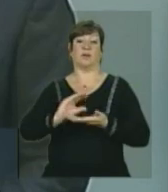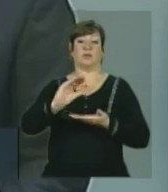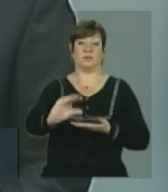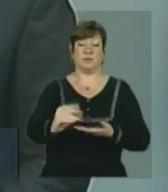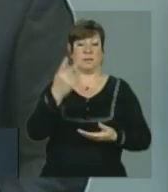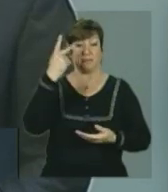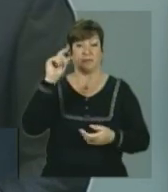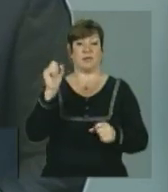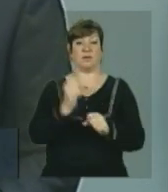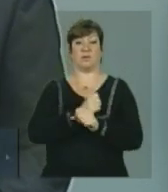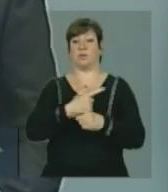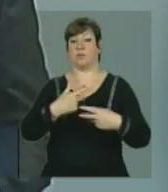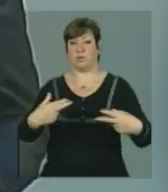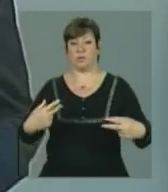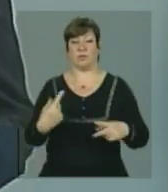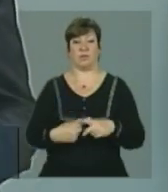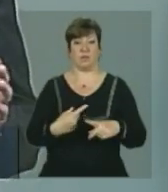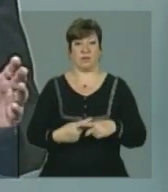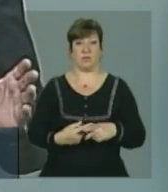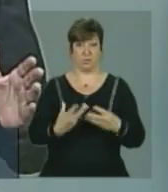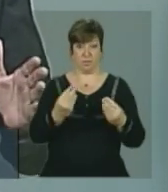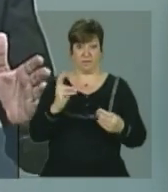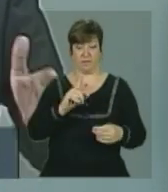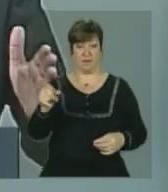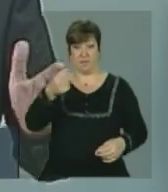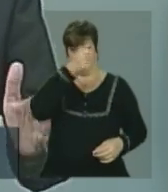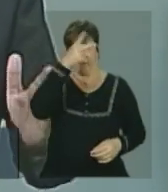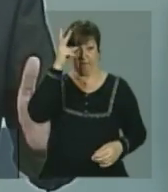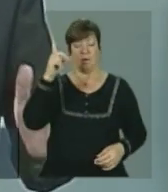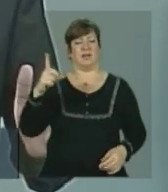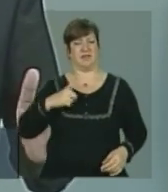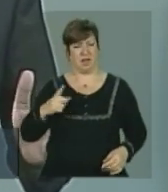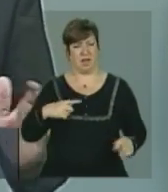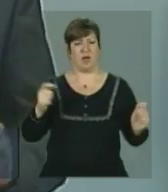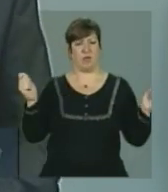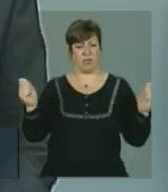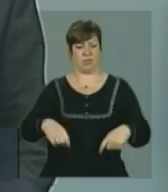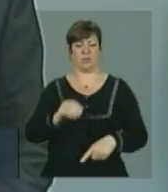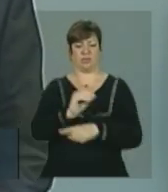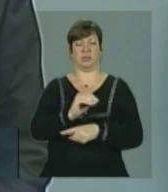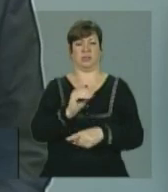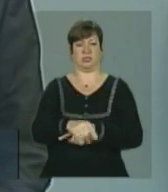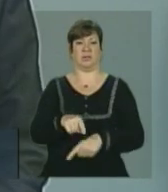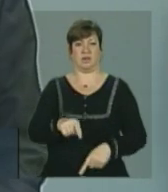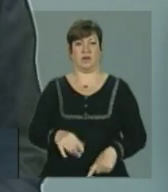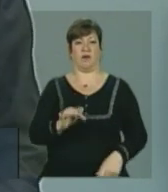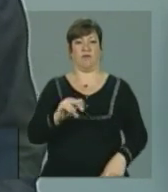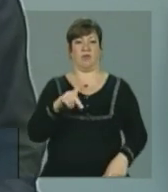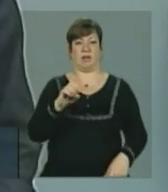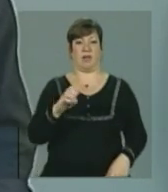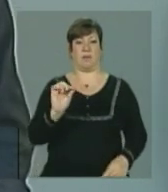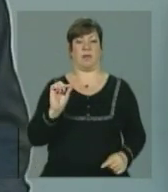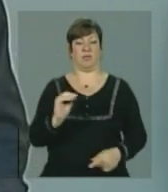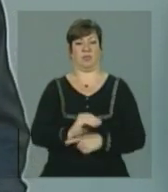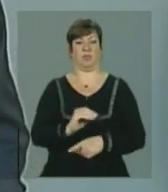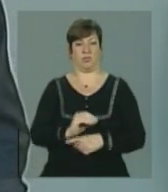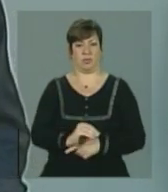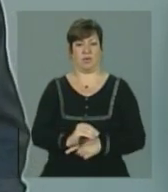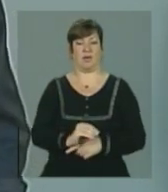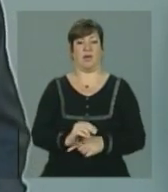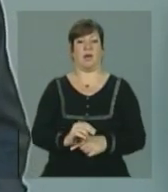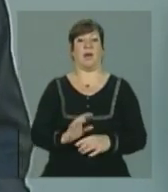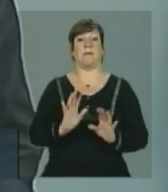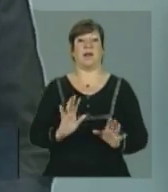investimento, porque muitas vezes a prefeitura tem condição de manter a creche com o Fundeb, mas não tem recurso para construir.